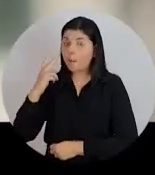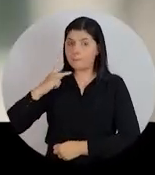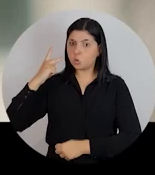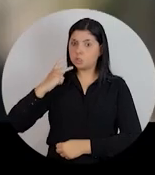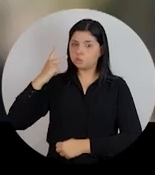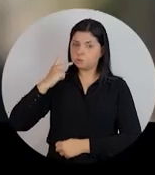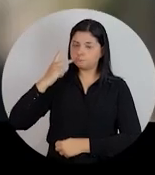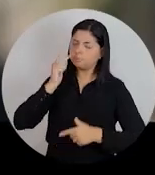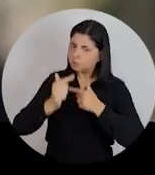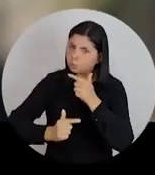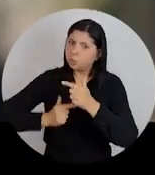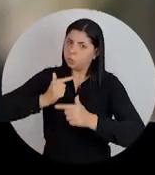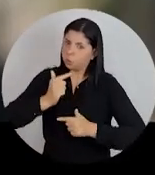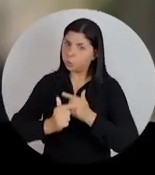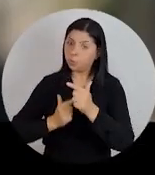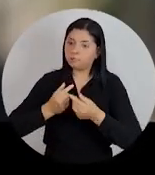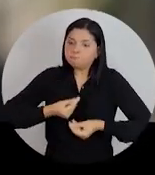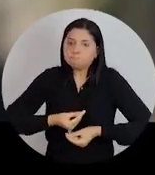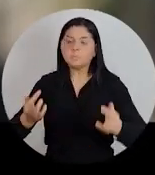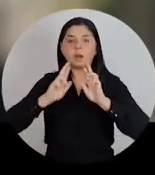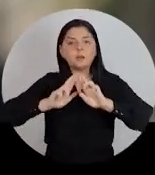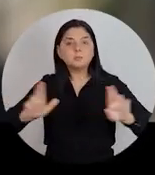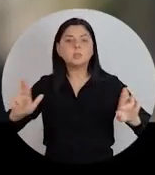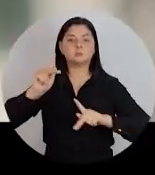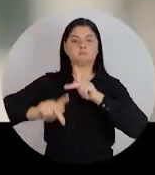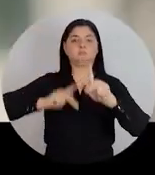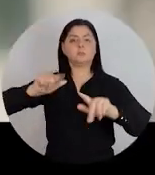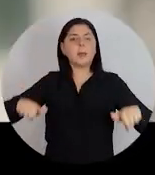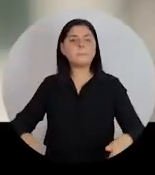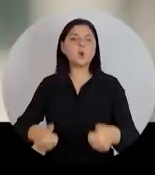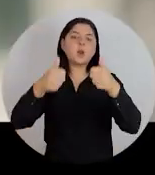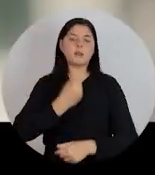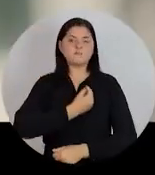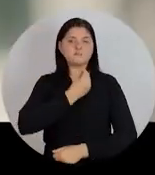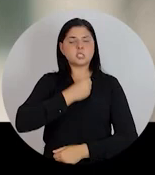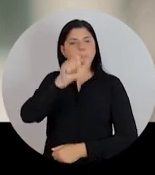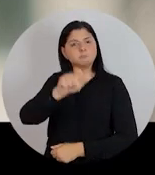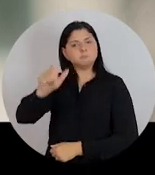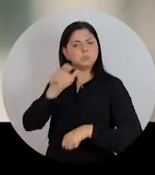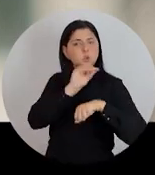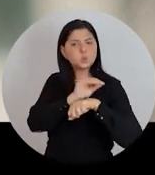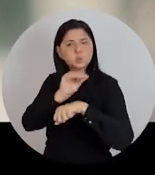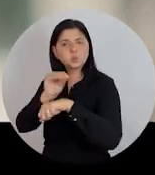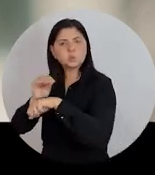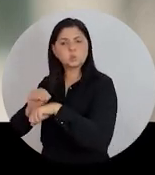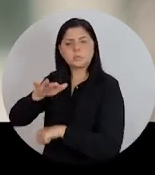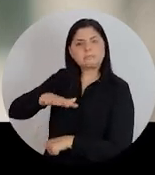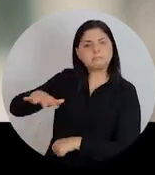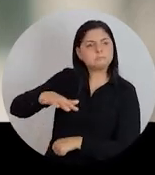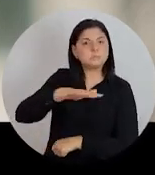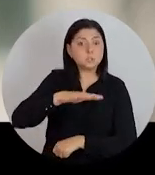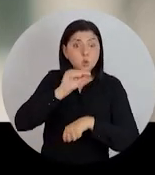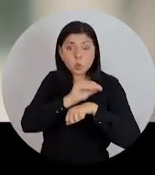política, é trabalhar e dar resultado para o cidadão, para melhorar a vida das pessoas. Cuidar de todas as áreas,